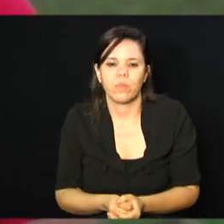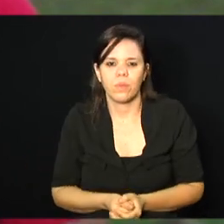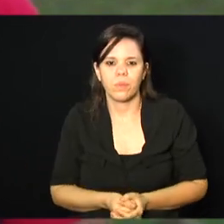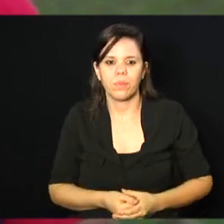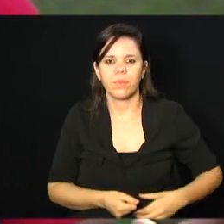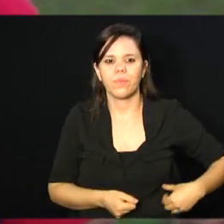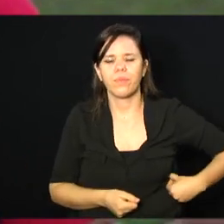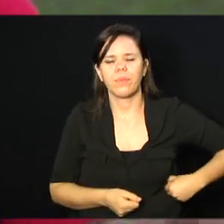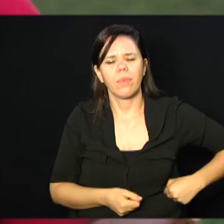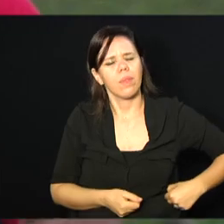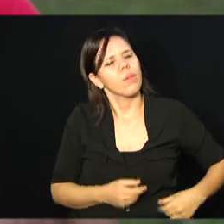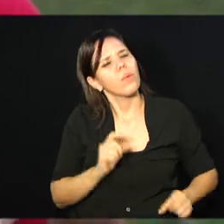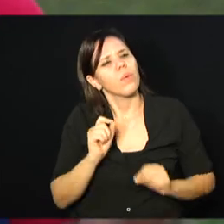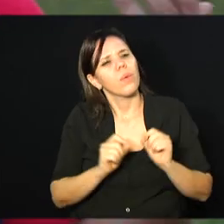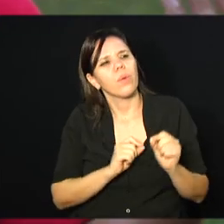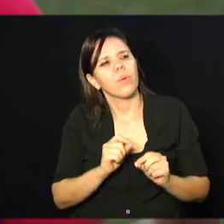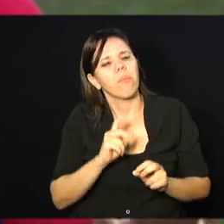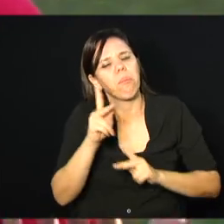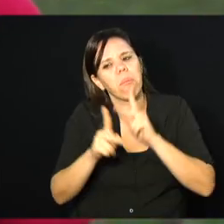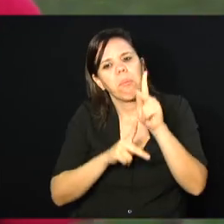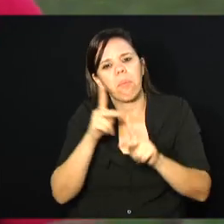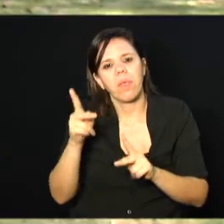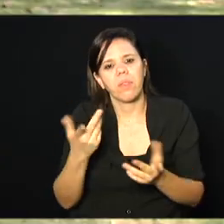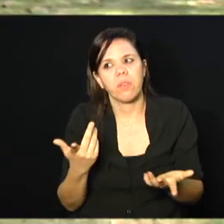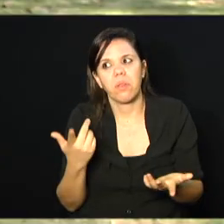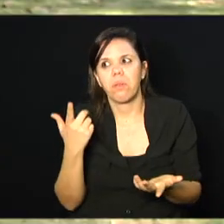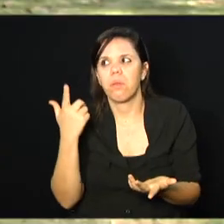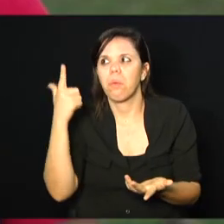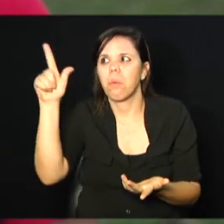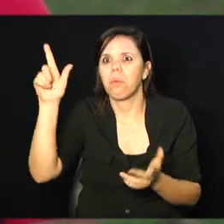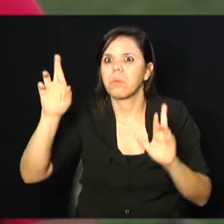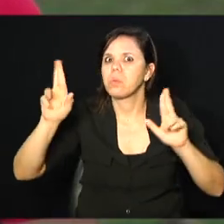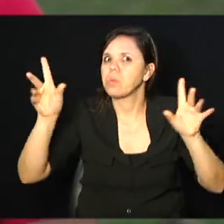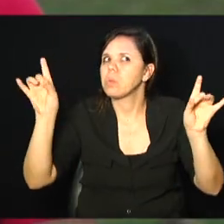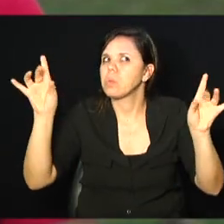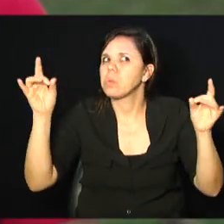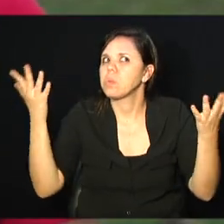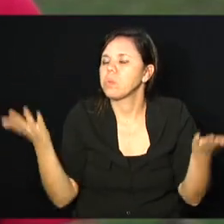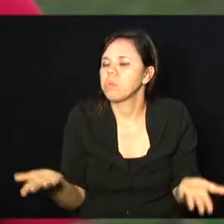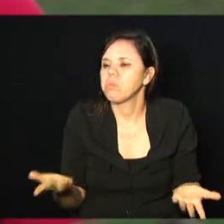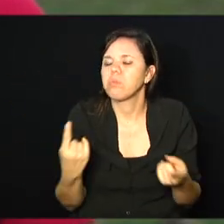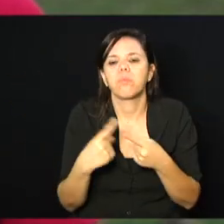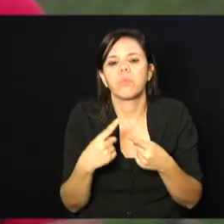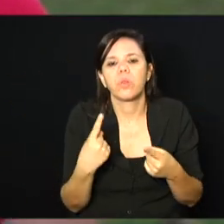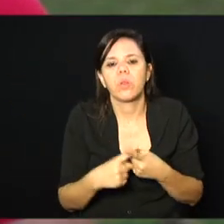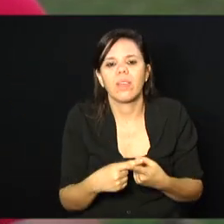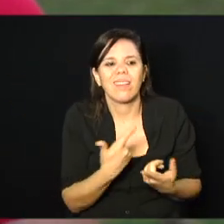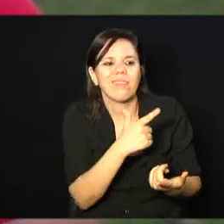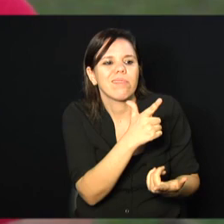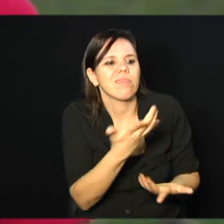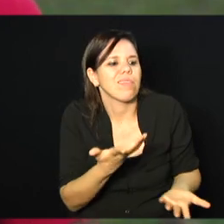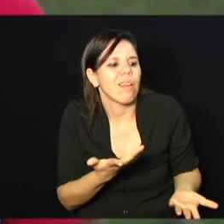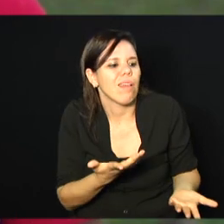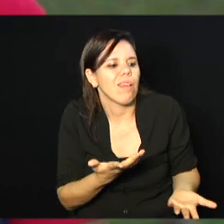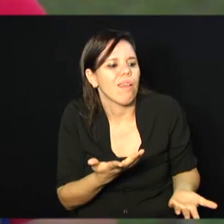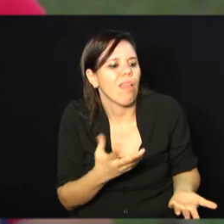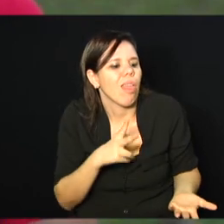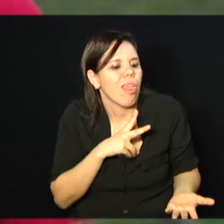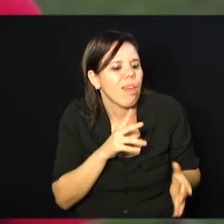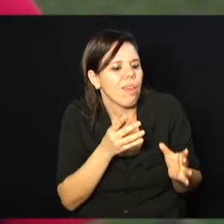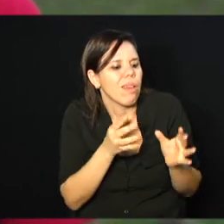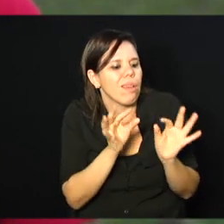pessoas de outro planeta, né? porque você não tem intimidade. Você pensa que é tudo delicado,